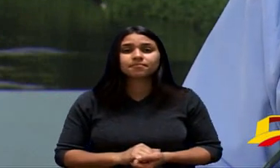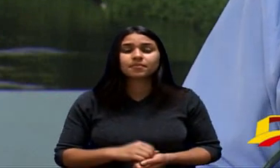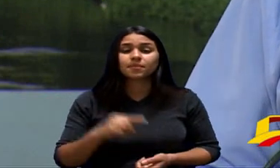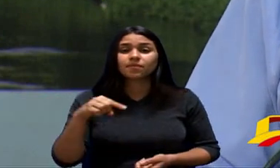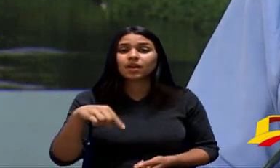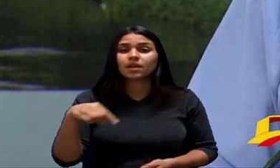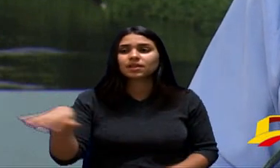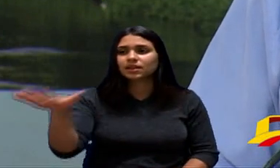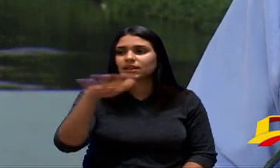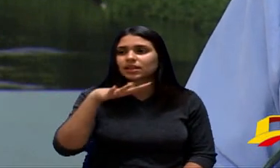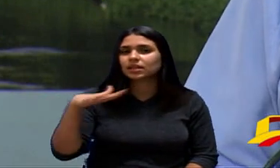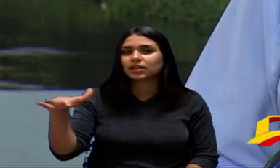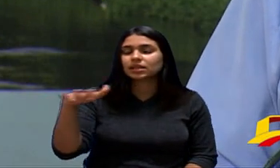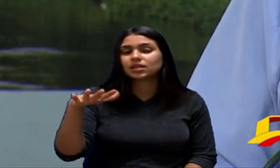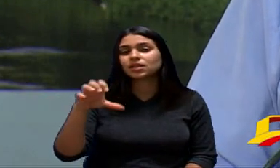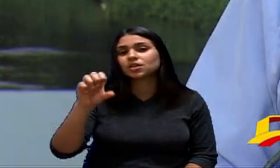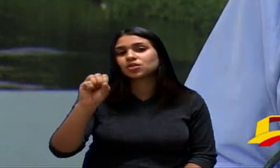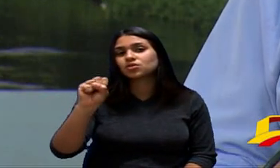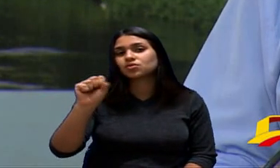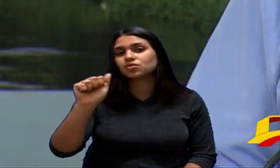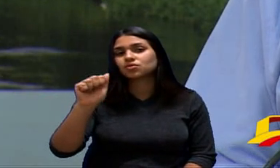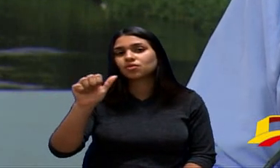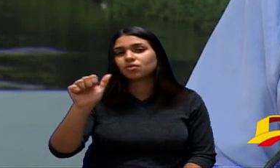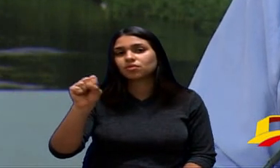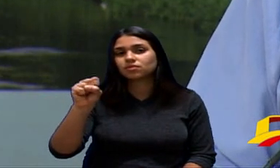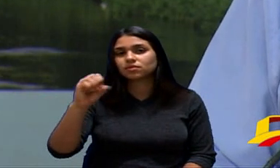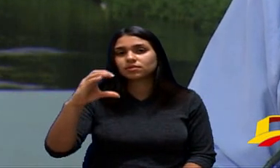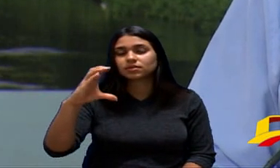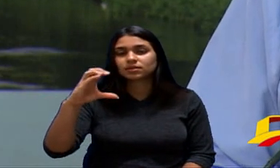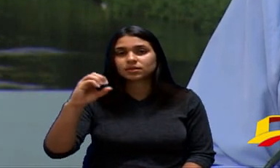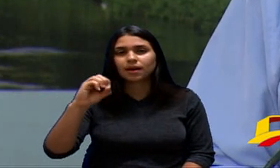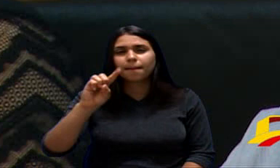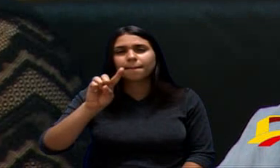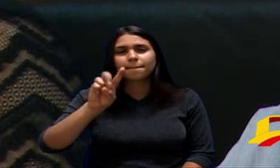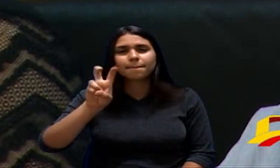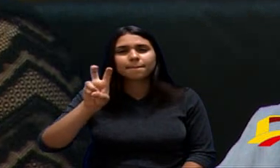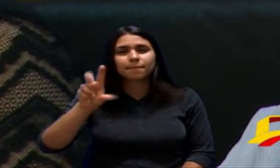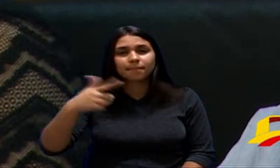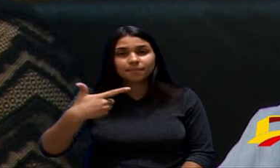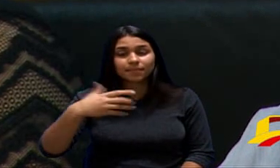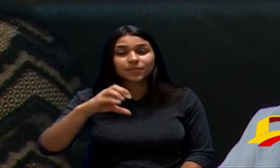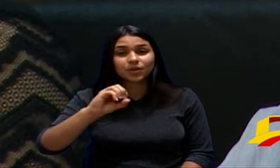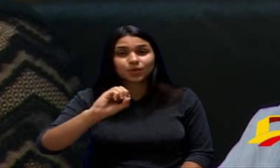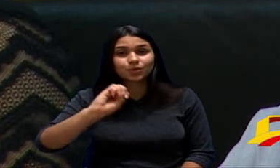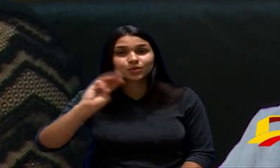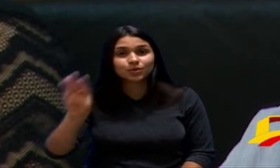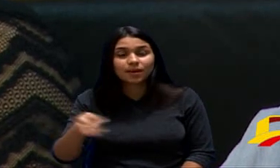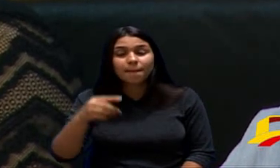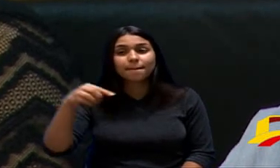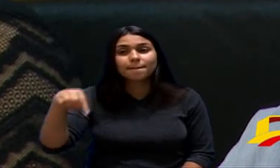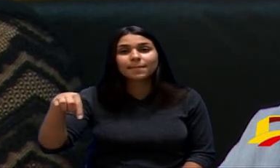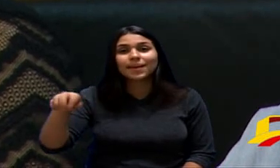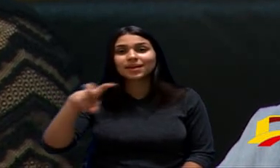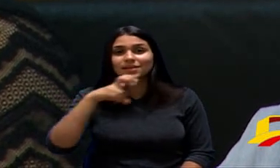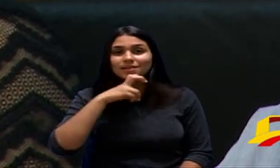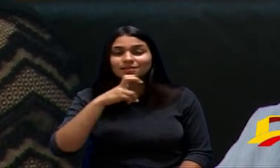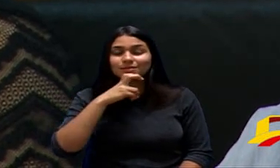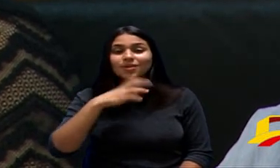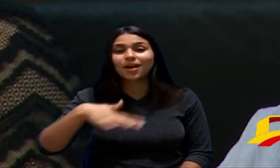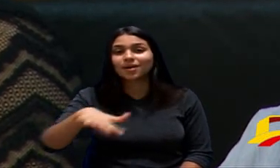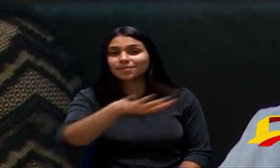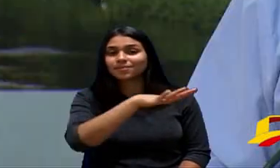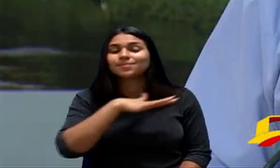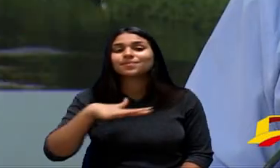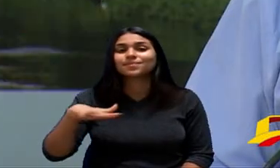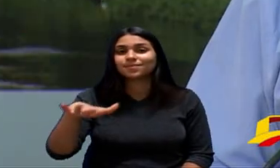De Osasco E Região Que Representa 1.200 Trabalhadores Só Em Sorocaba E Aproximadamente 6.000 Aqui Na Região De